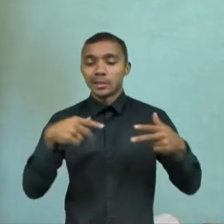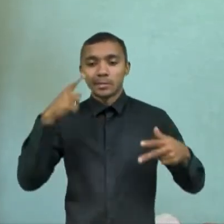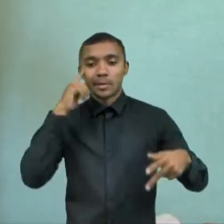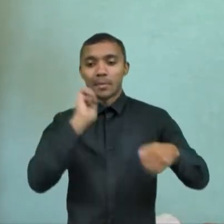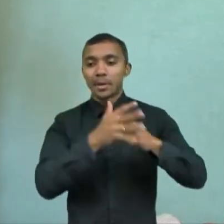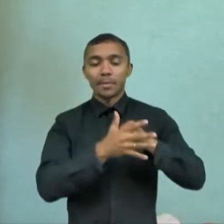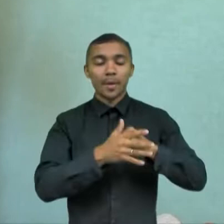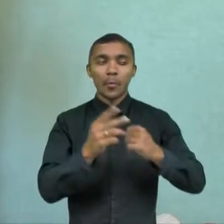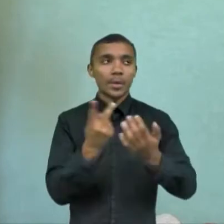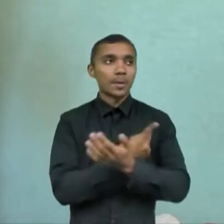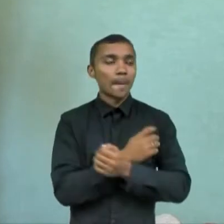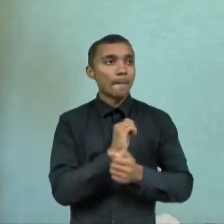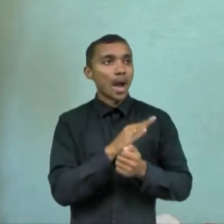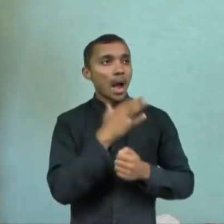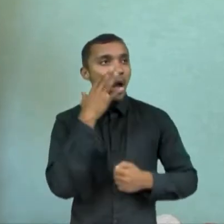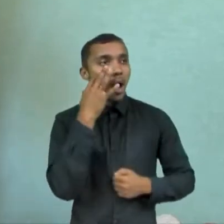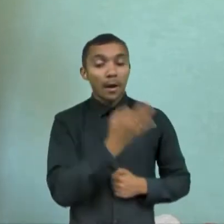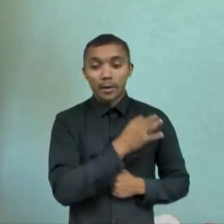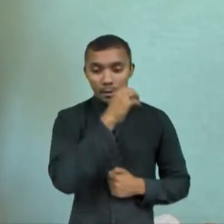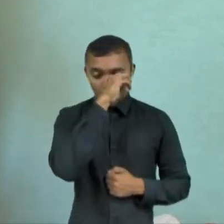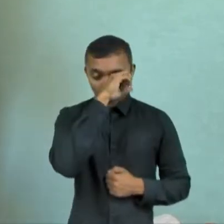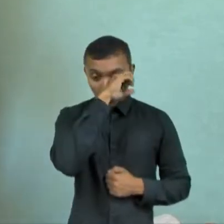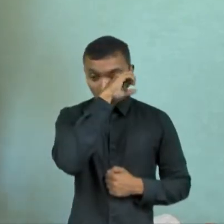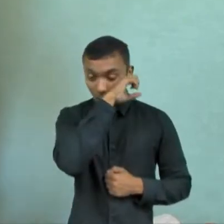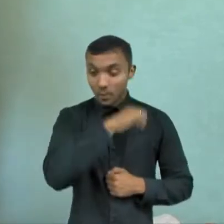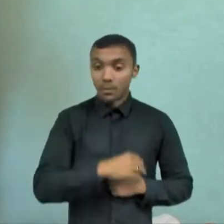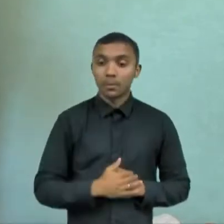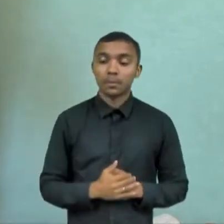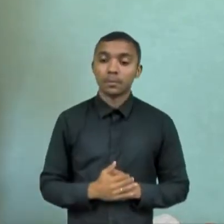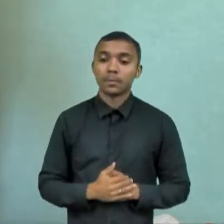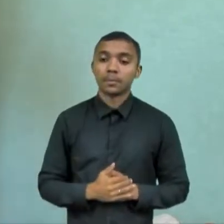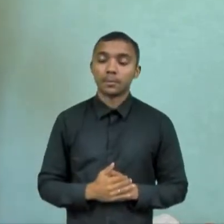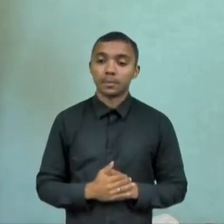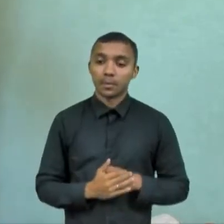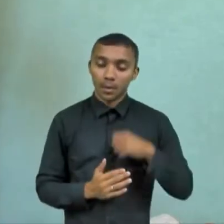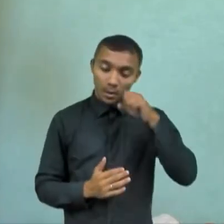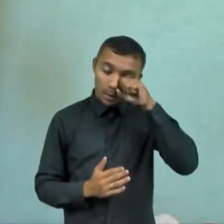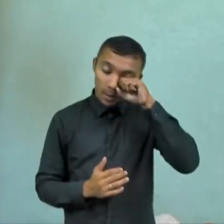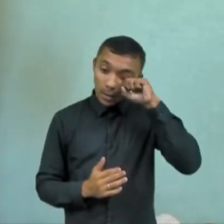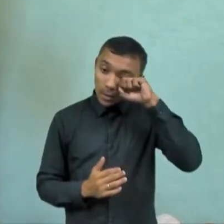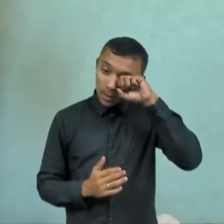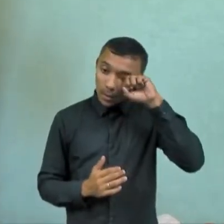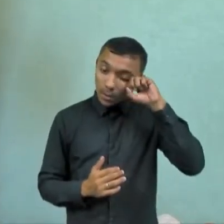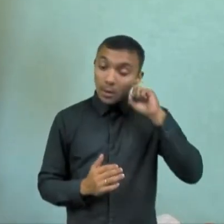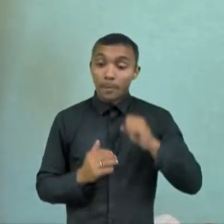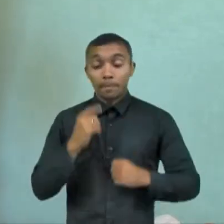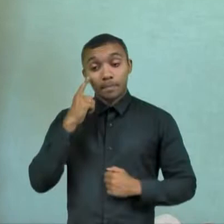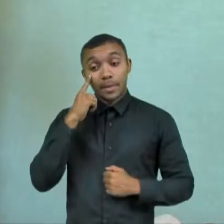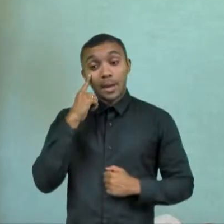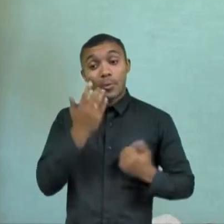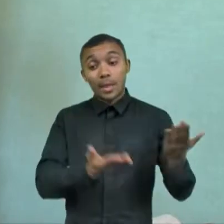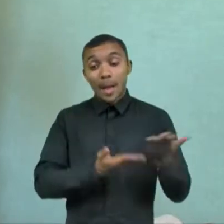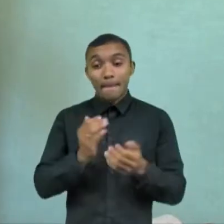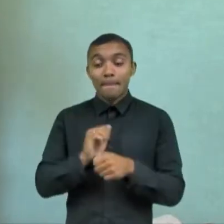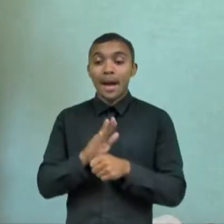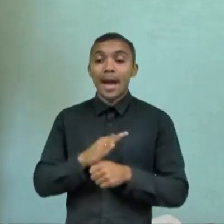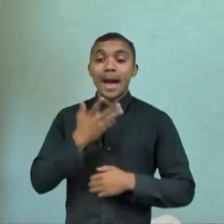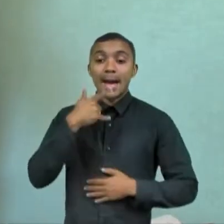porque elas começaram a cuidar mais das crianças quando as crianças